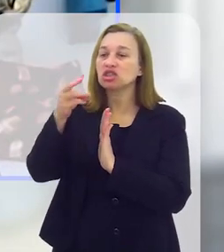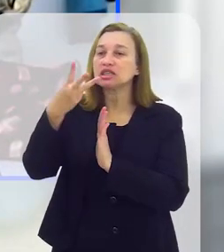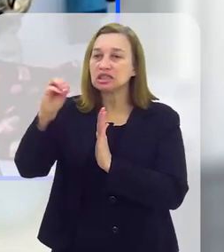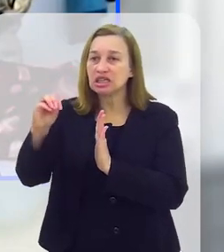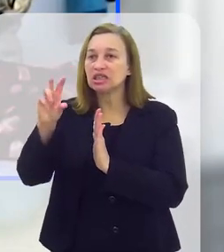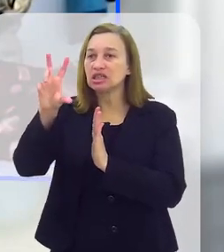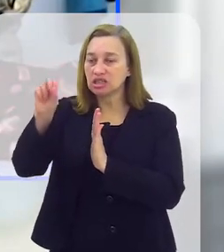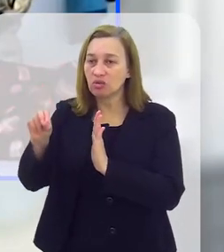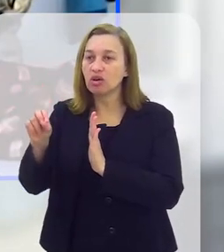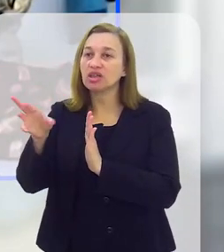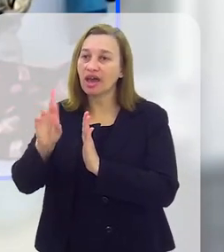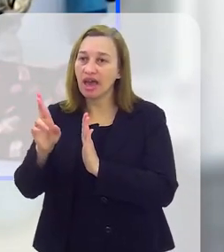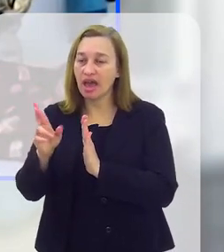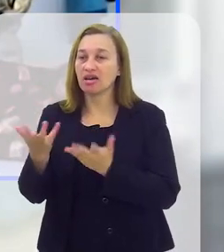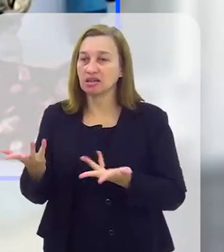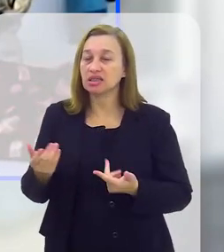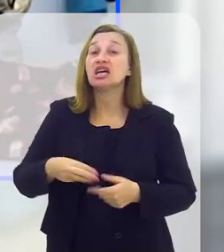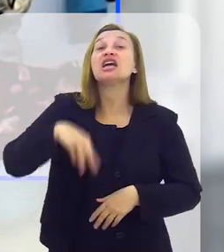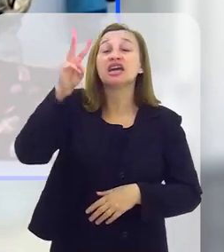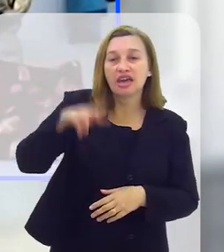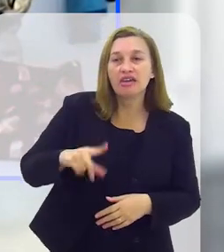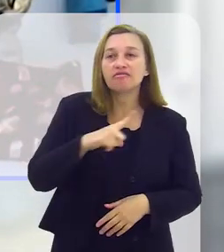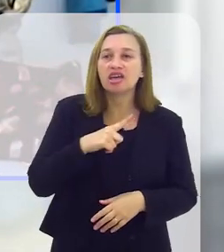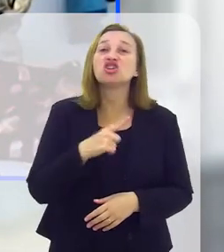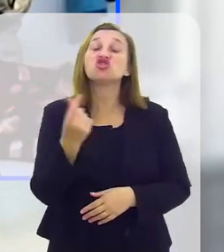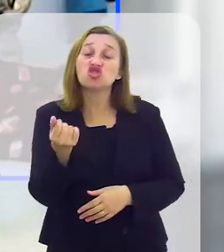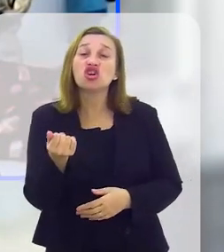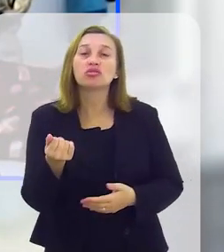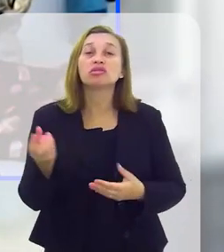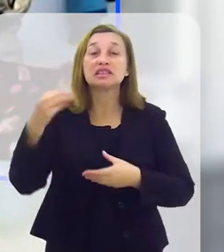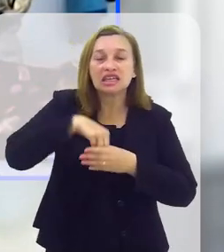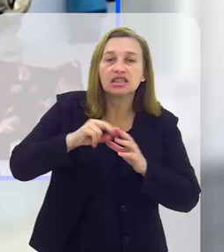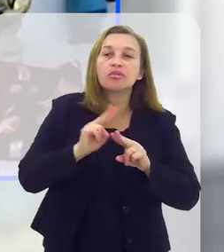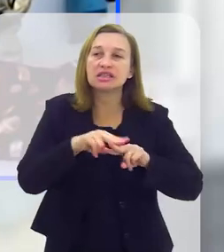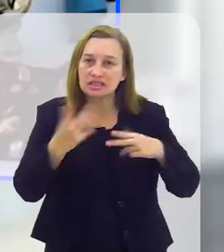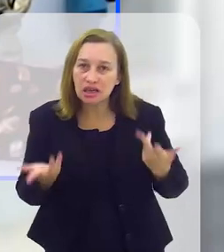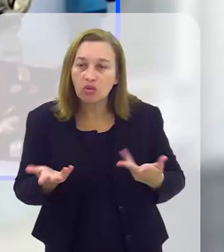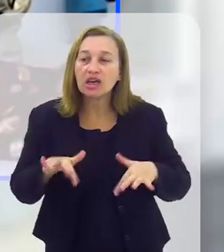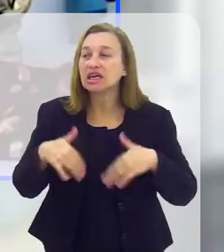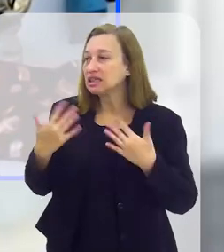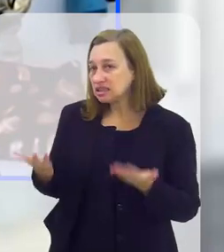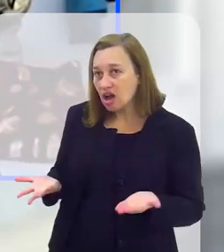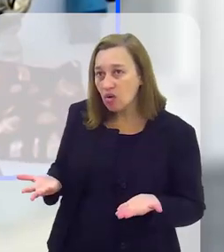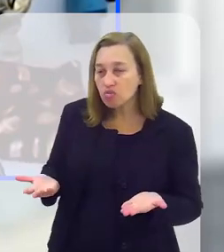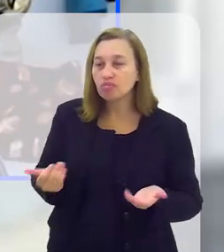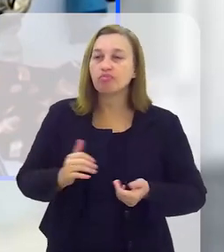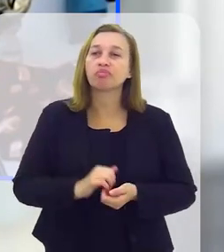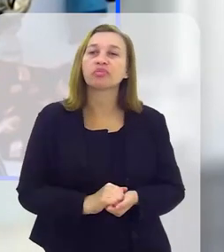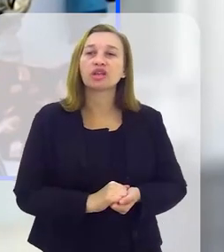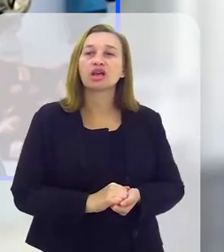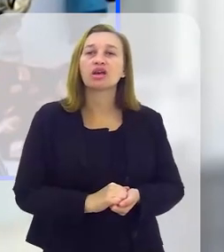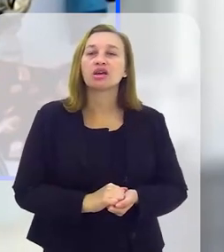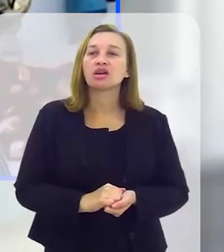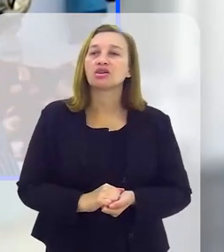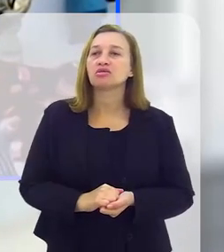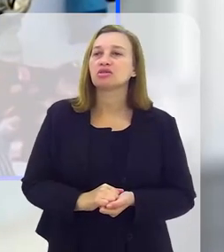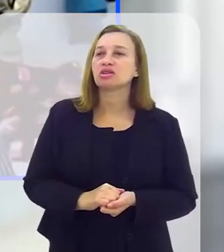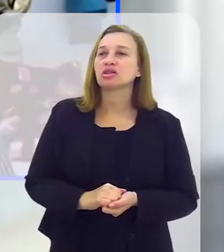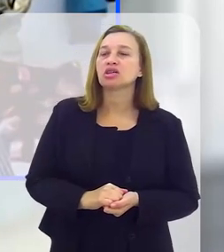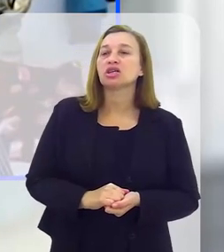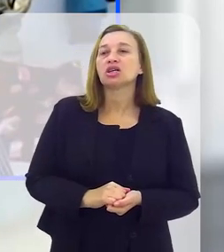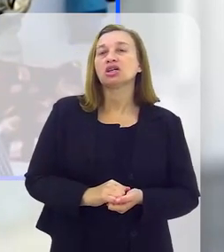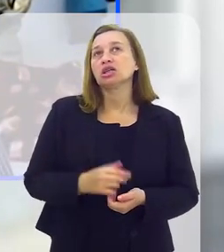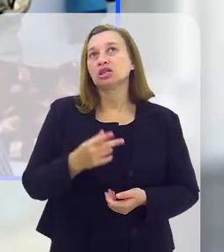50 reais, para ele matar uma sede. Quem é que tem esse dinheiro lá dentro? Então, da mesma forma,